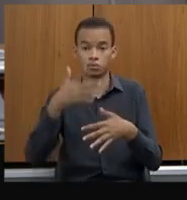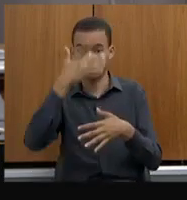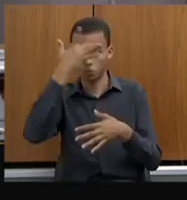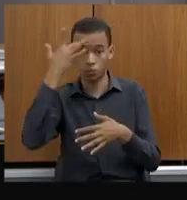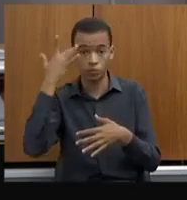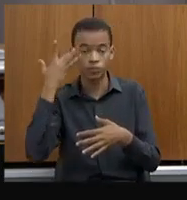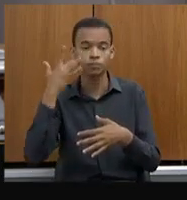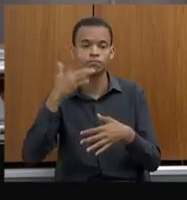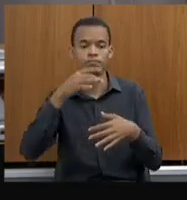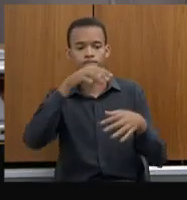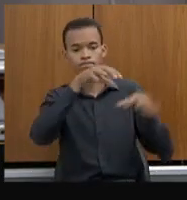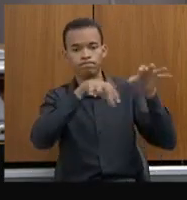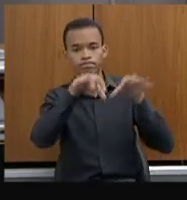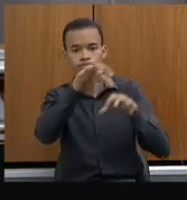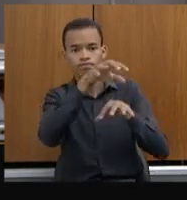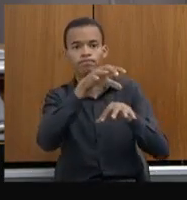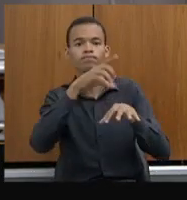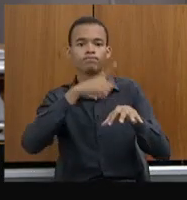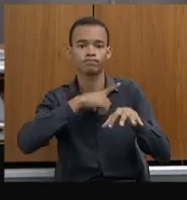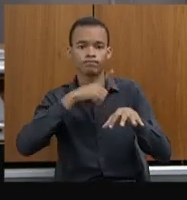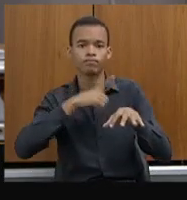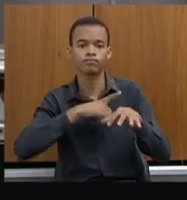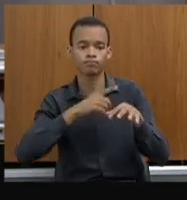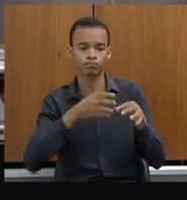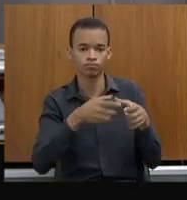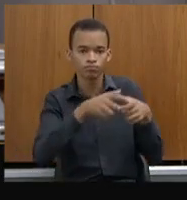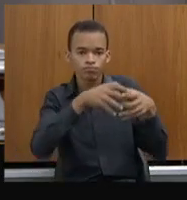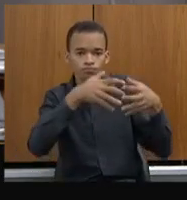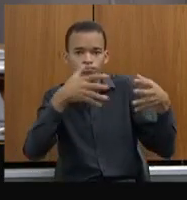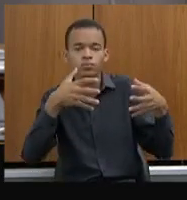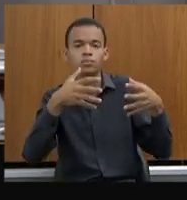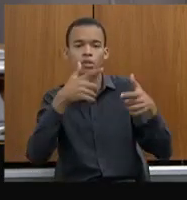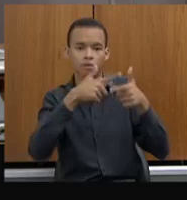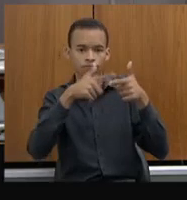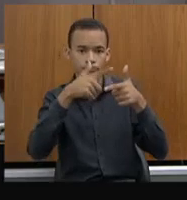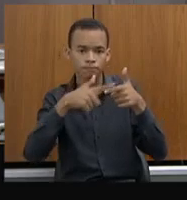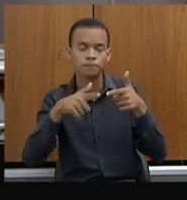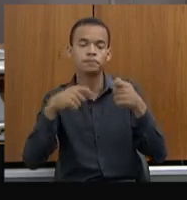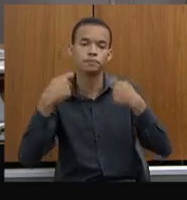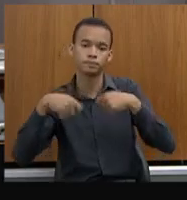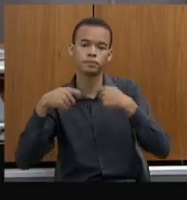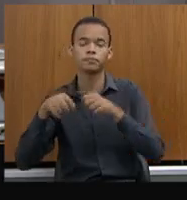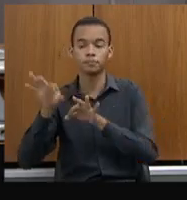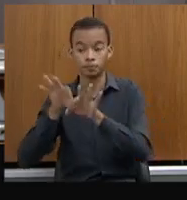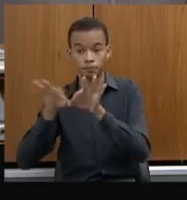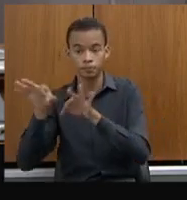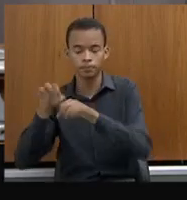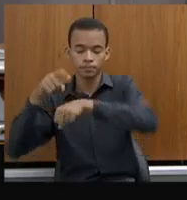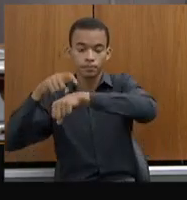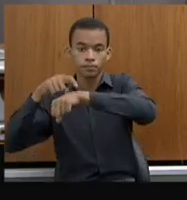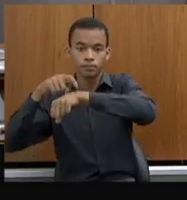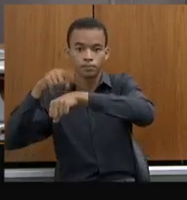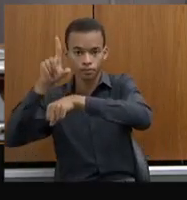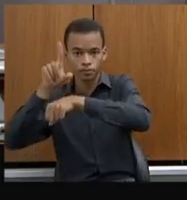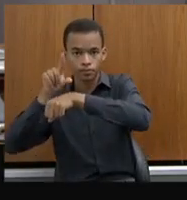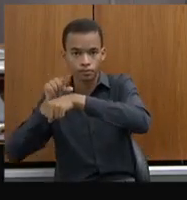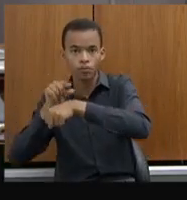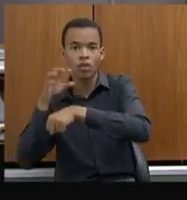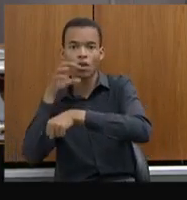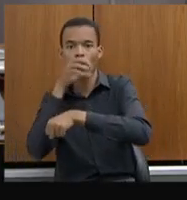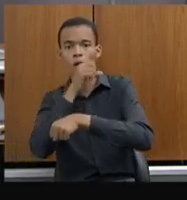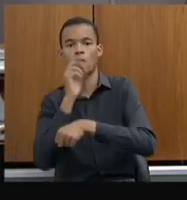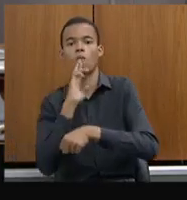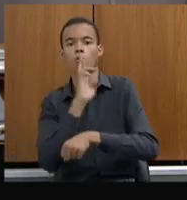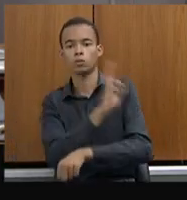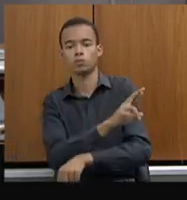determinados dias e faixas de horário, para isso, nós precisamos reduzir o tempo de retorno para a